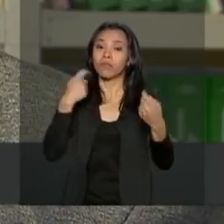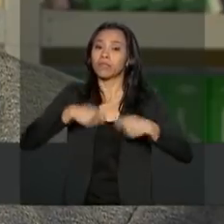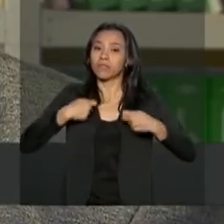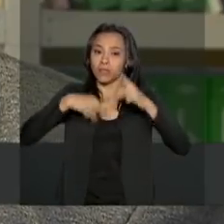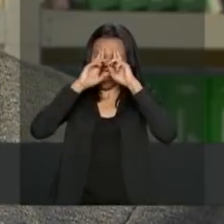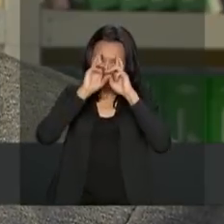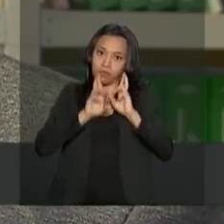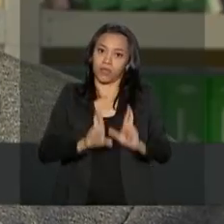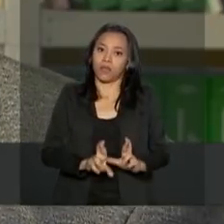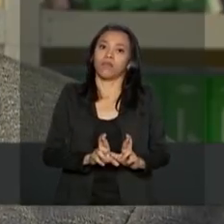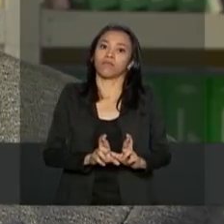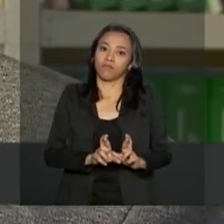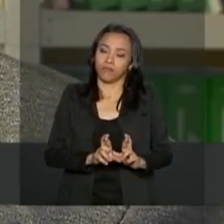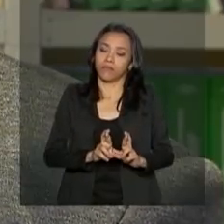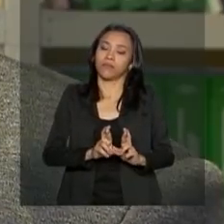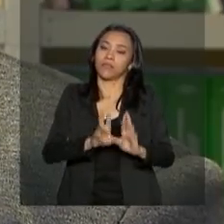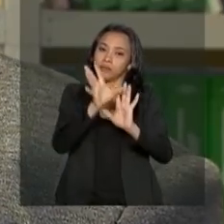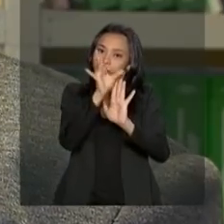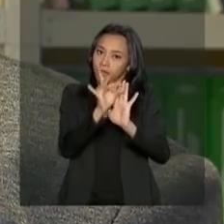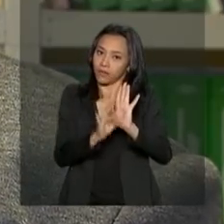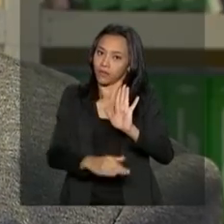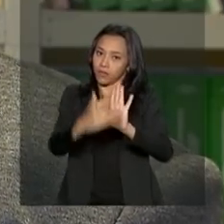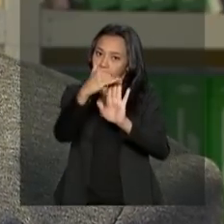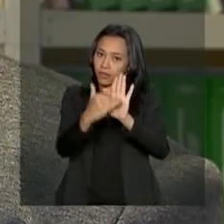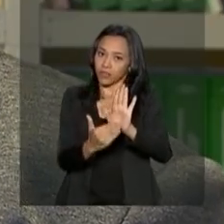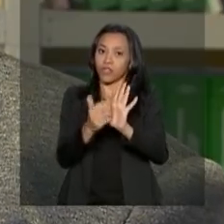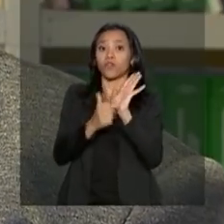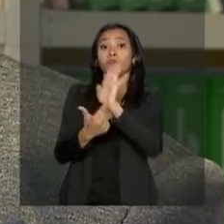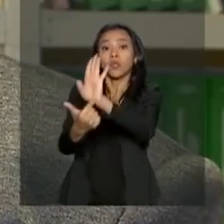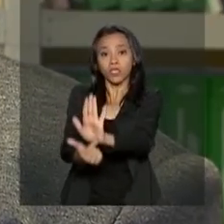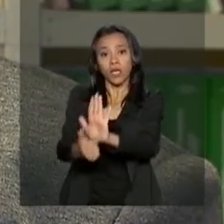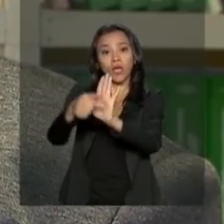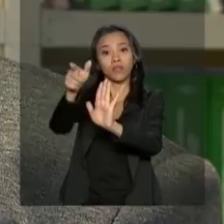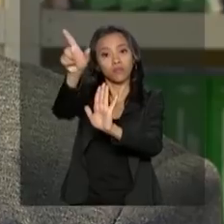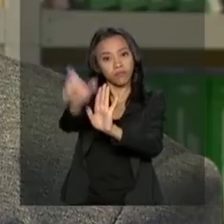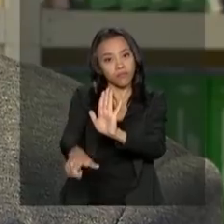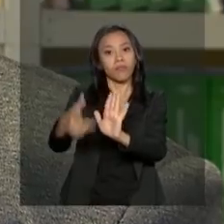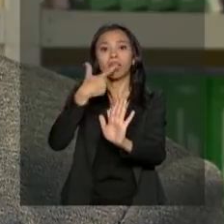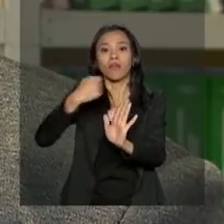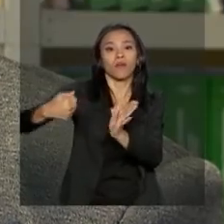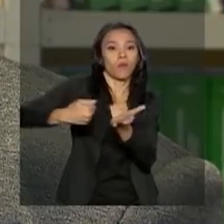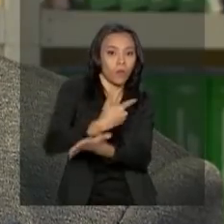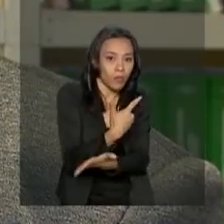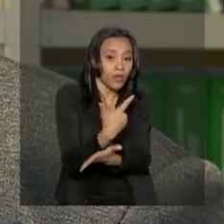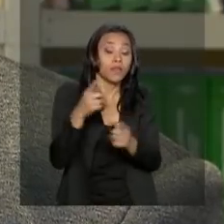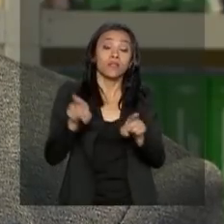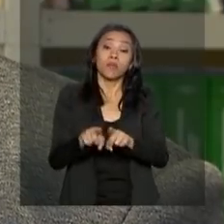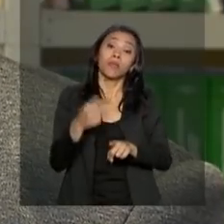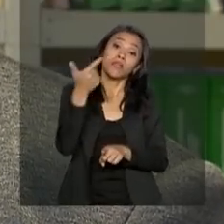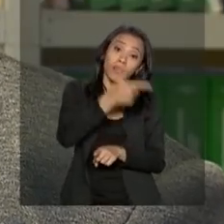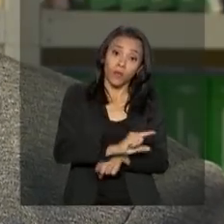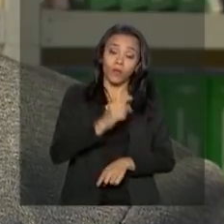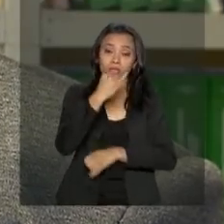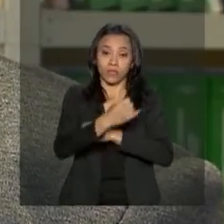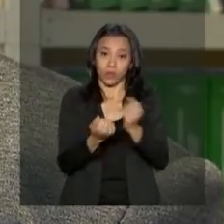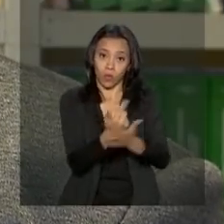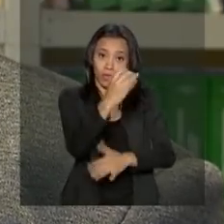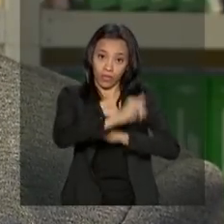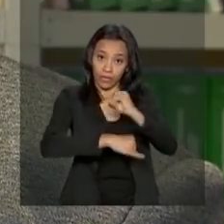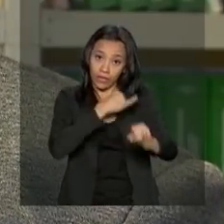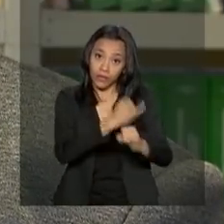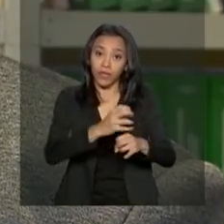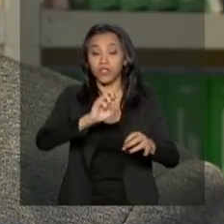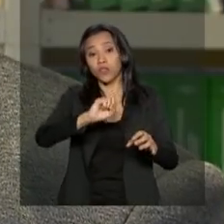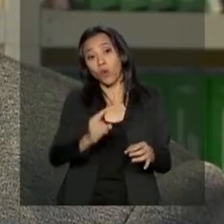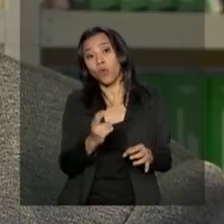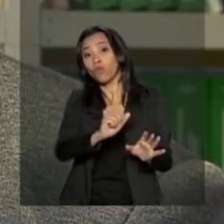exatamente como foi dita ao consumidor. Além disso, tem a questão das compras via internet ou fora do estabelecimento